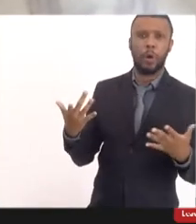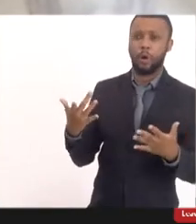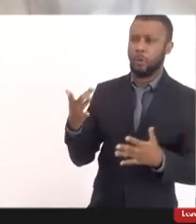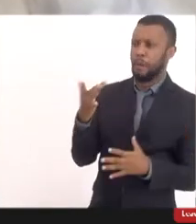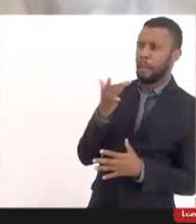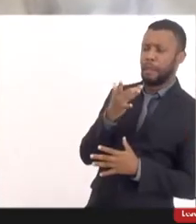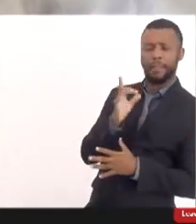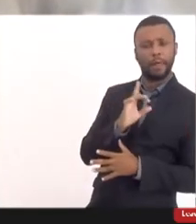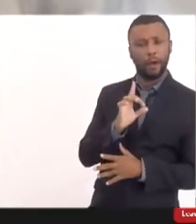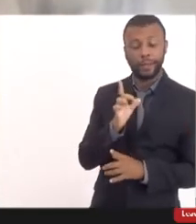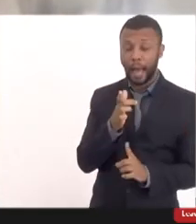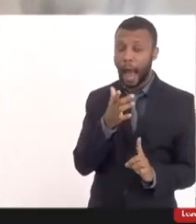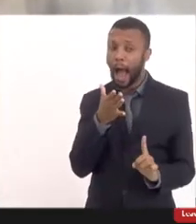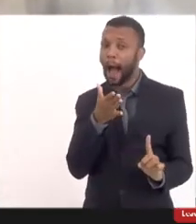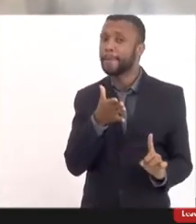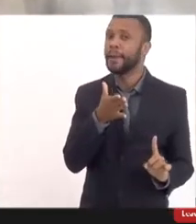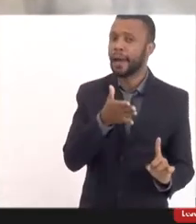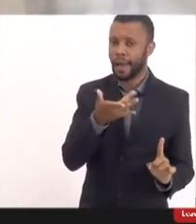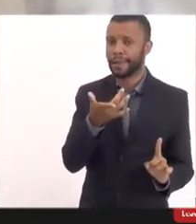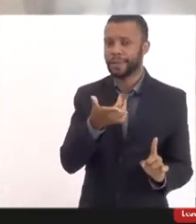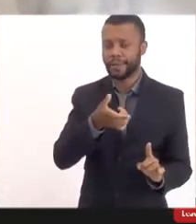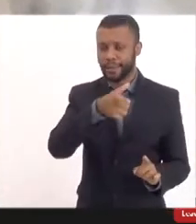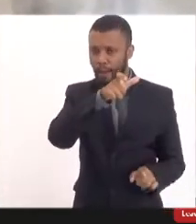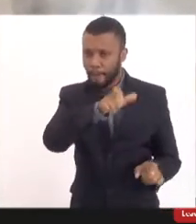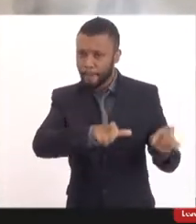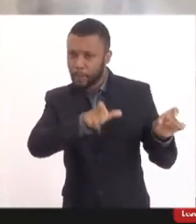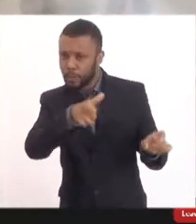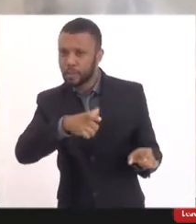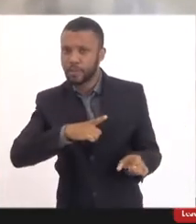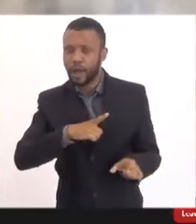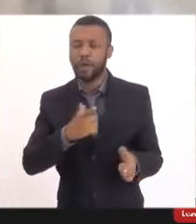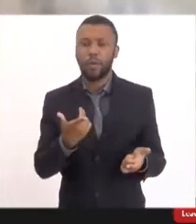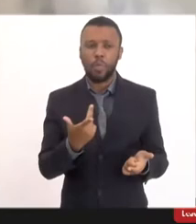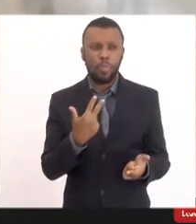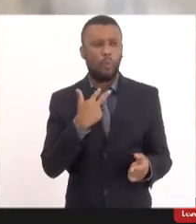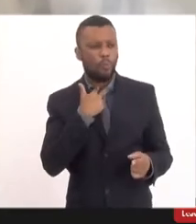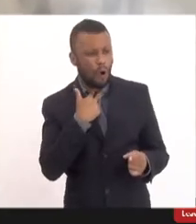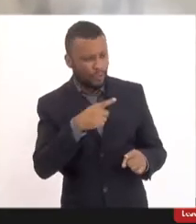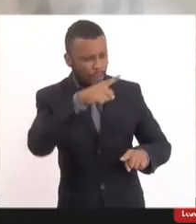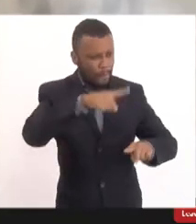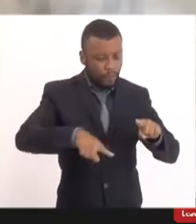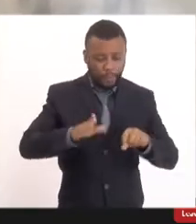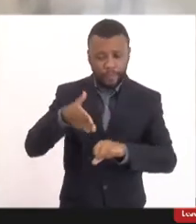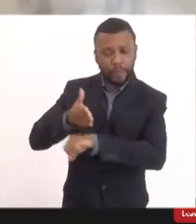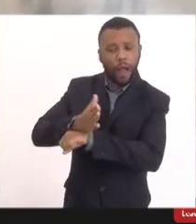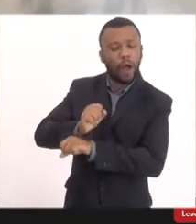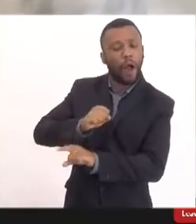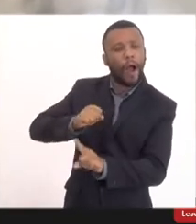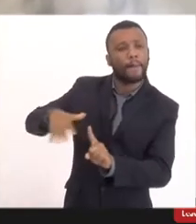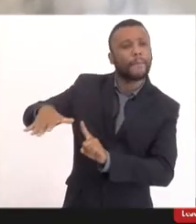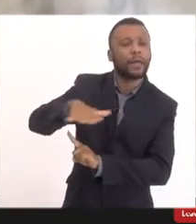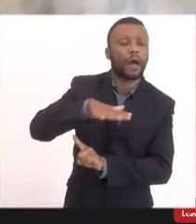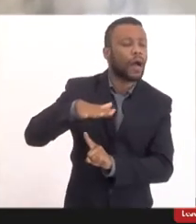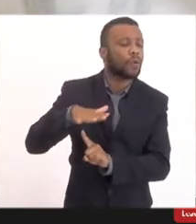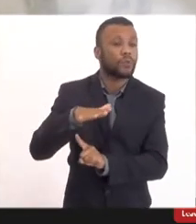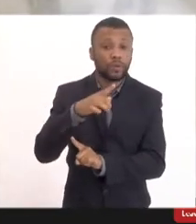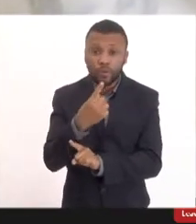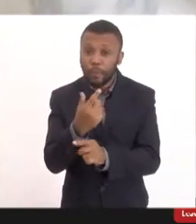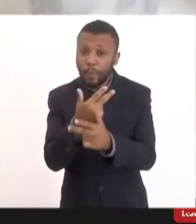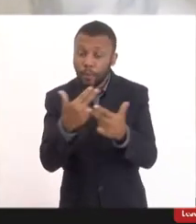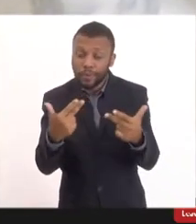essa ameaça que as pessoas estão vivendo, de não poder frequentar um determinado ambiente. Isso acho que deveria ser uma questão de consciência.